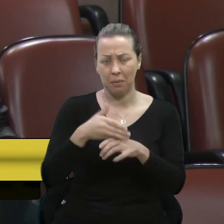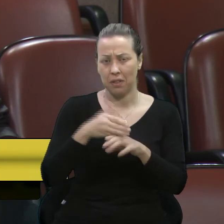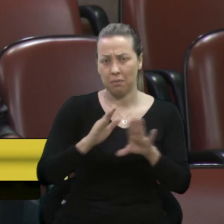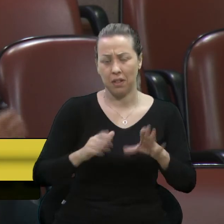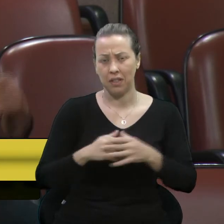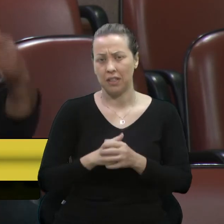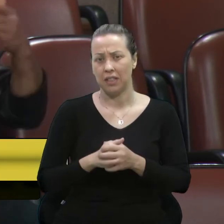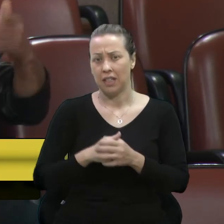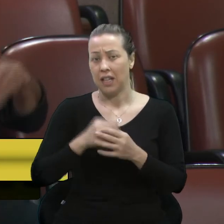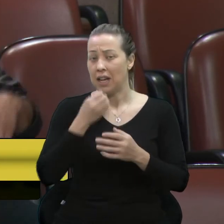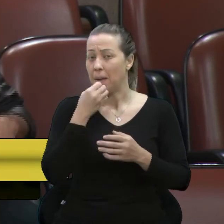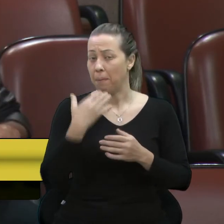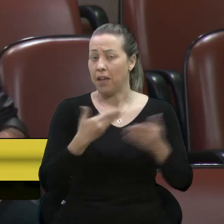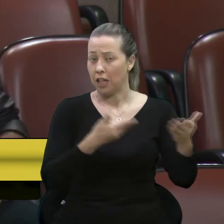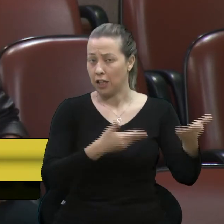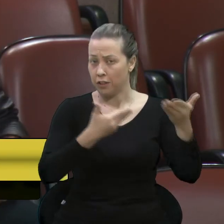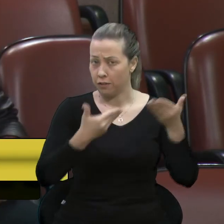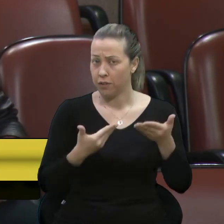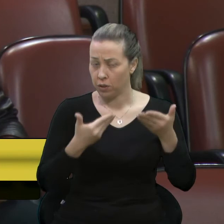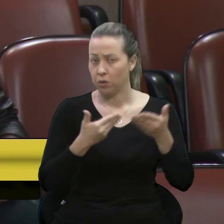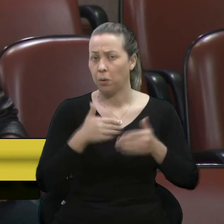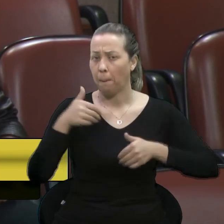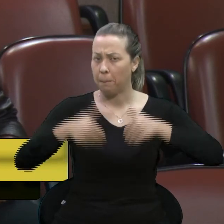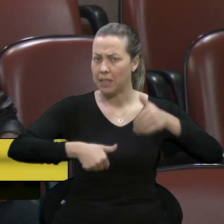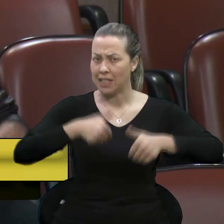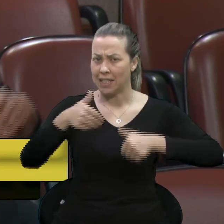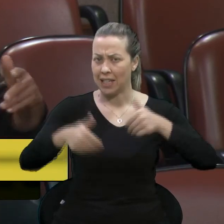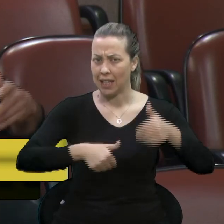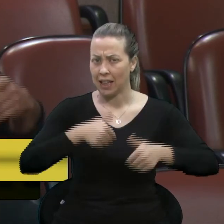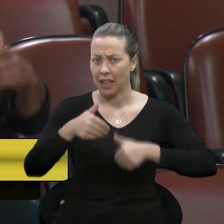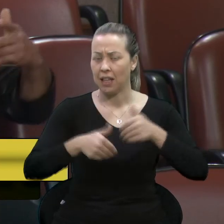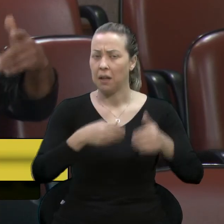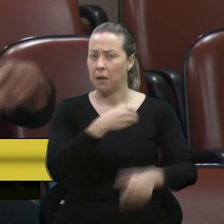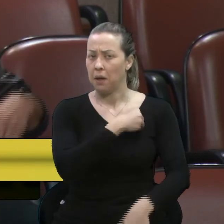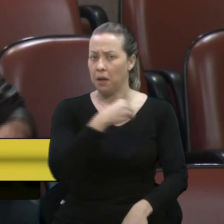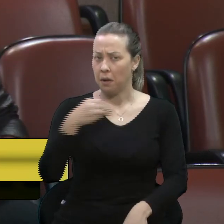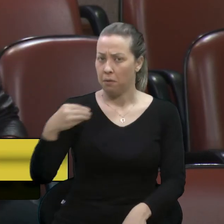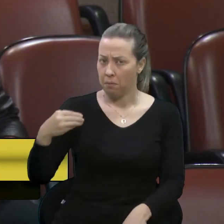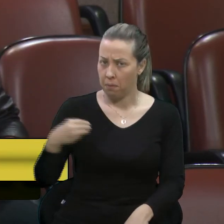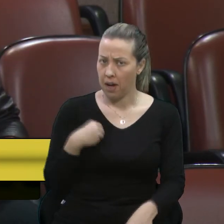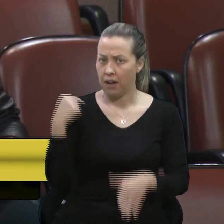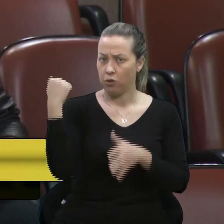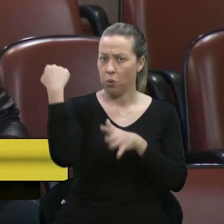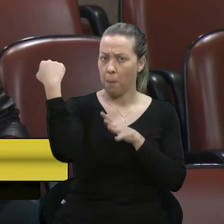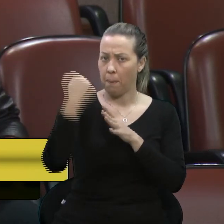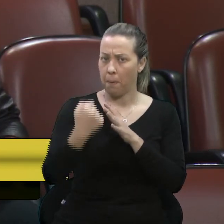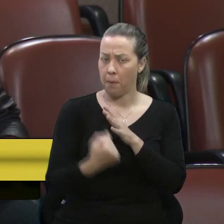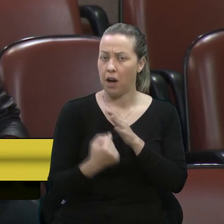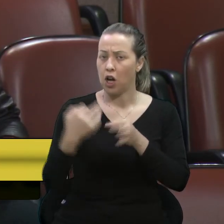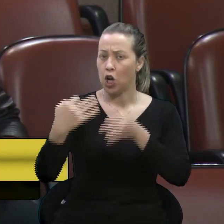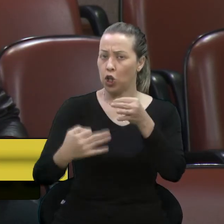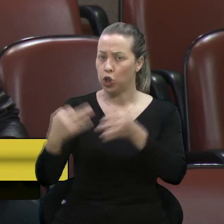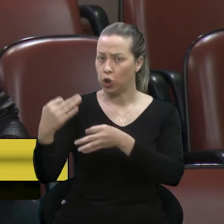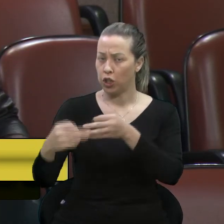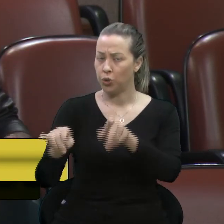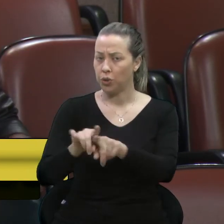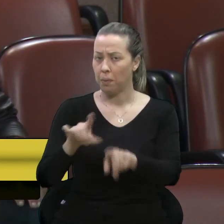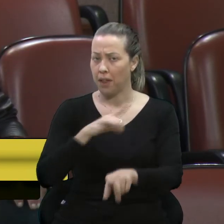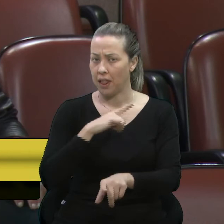bem beneficiado aí com as piscinas, com os médicos, os jurídicos que eles têm,